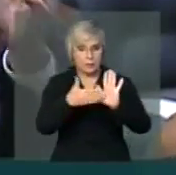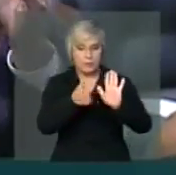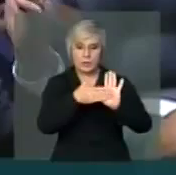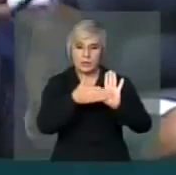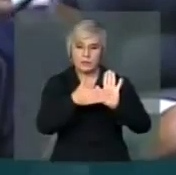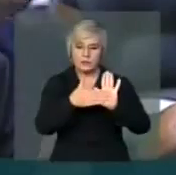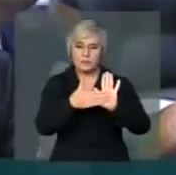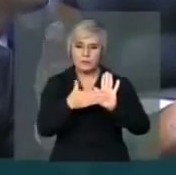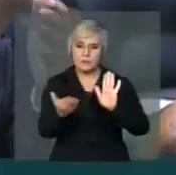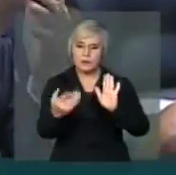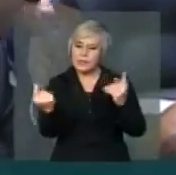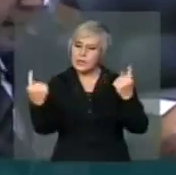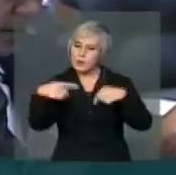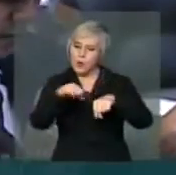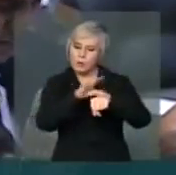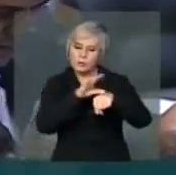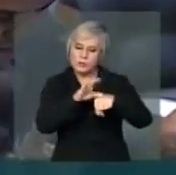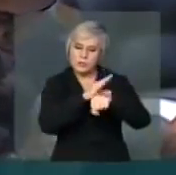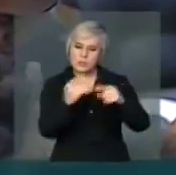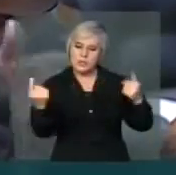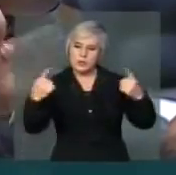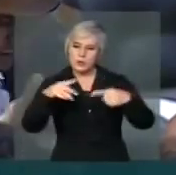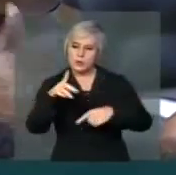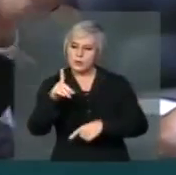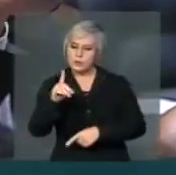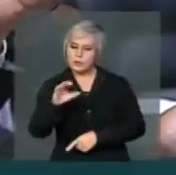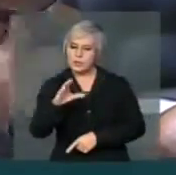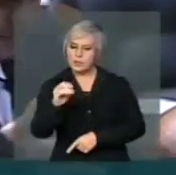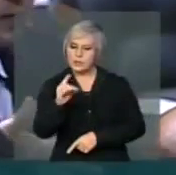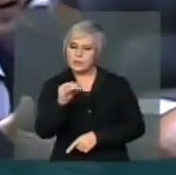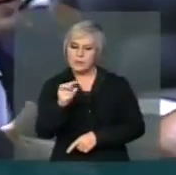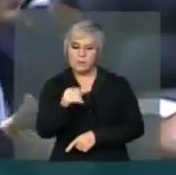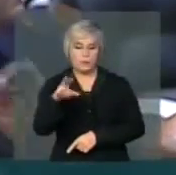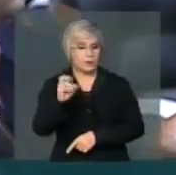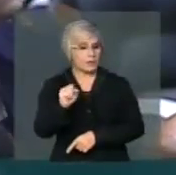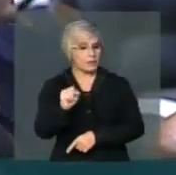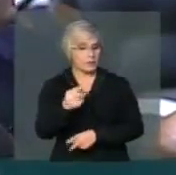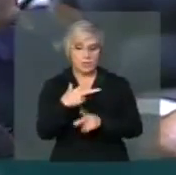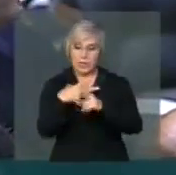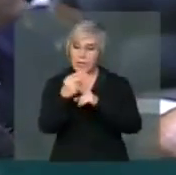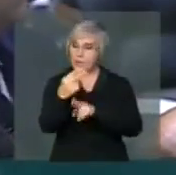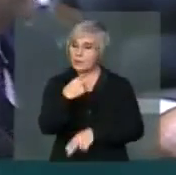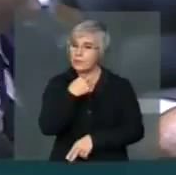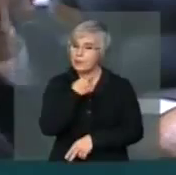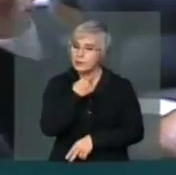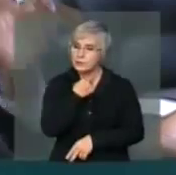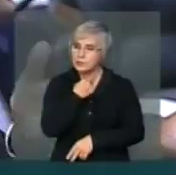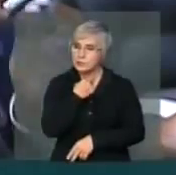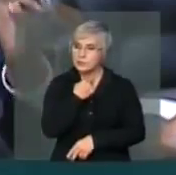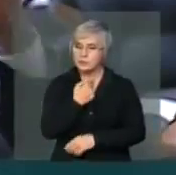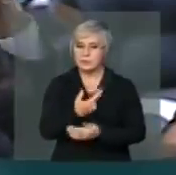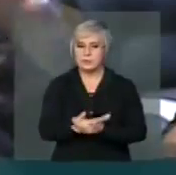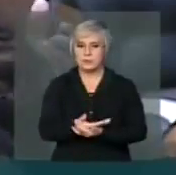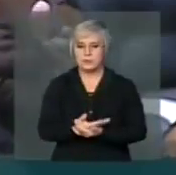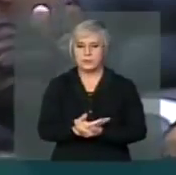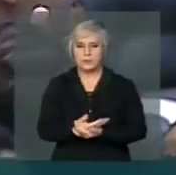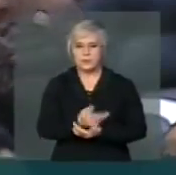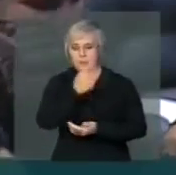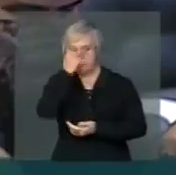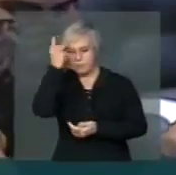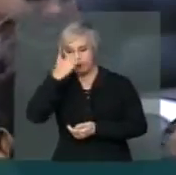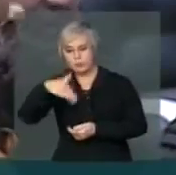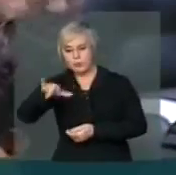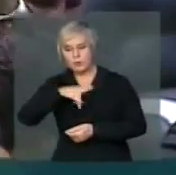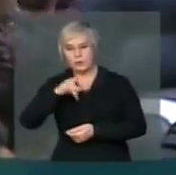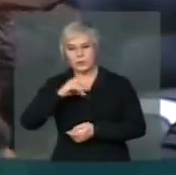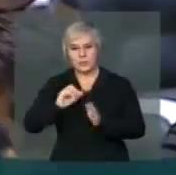ela é antidemocrática, ela não pode vingar e ela inviabiliza pessoas que tenham representatividade,